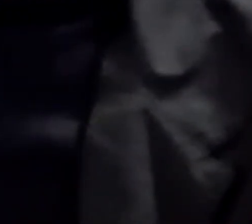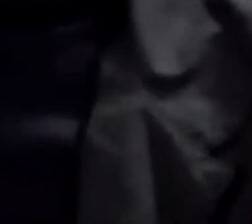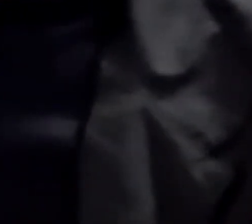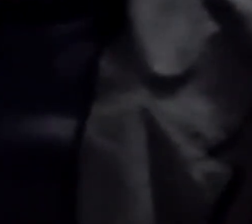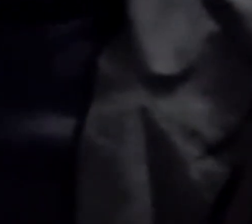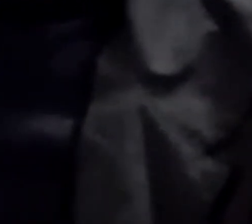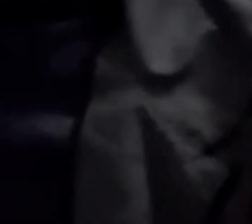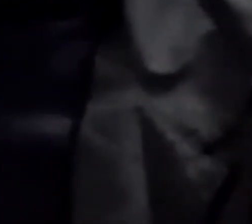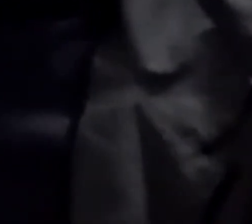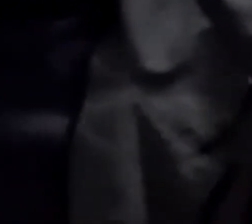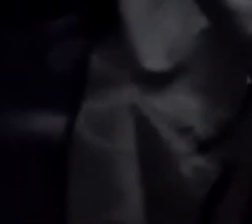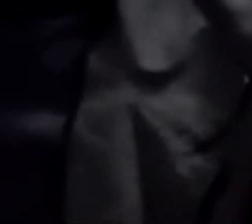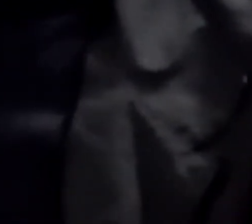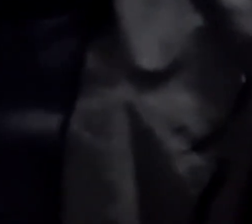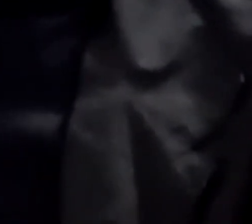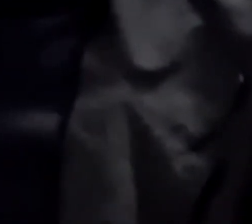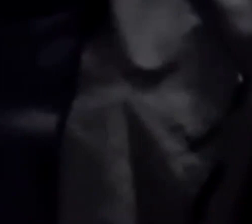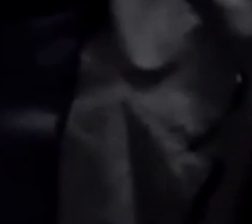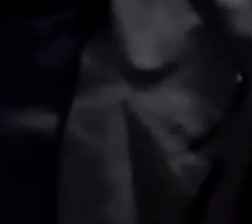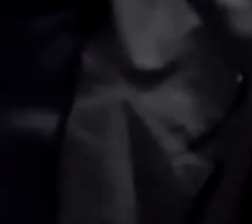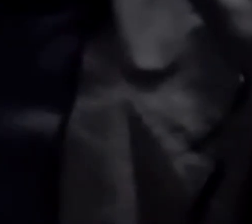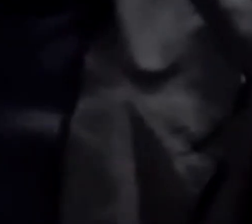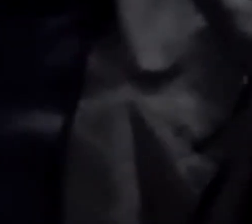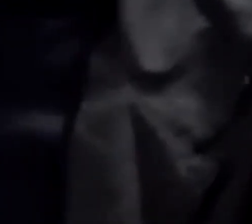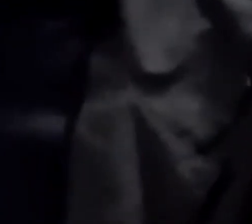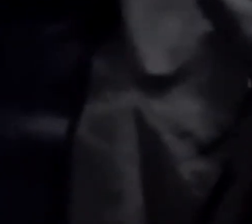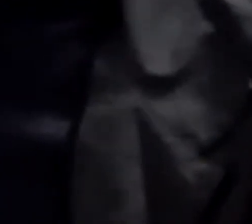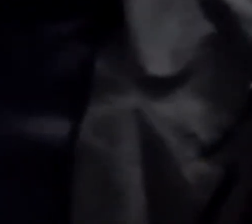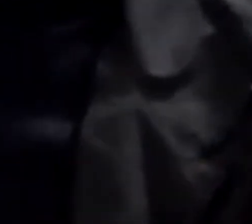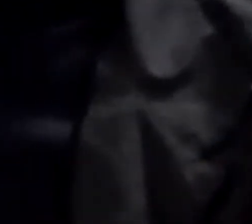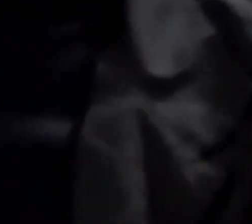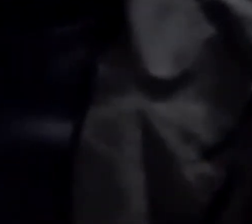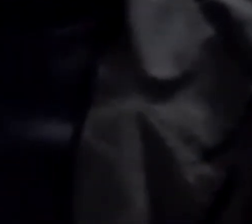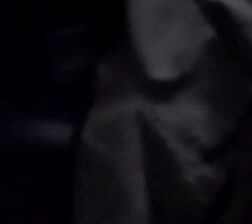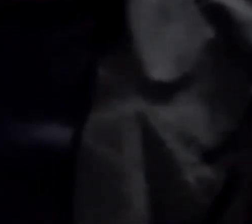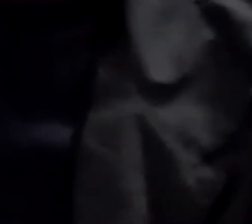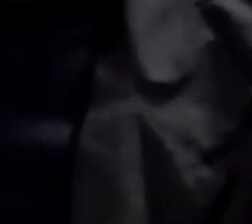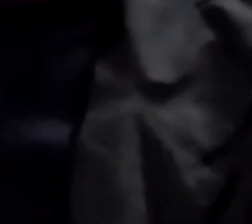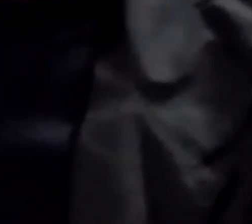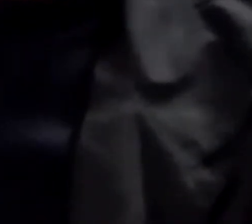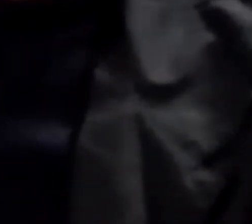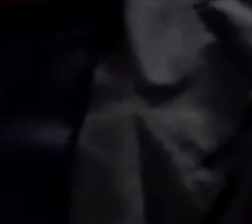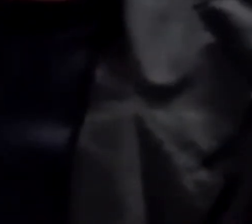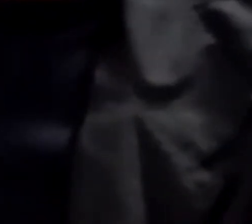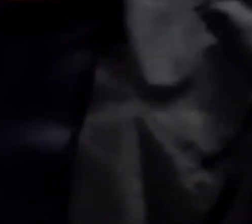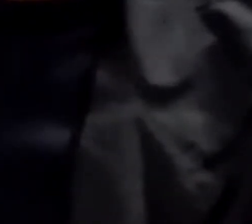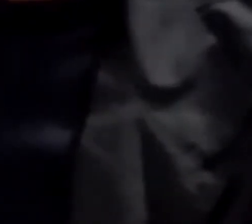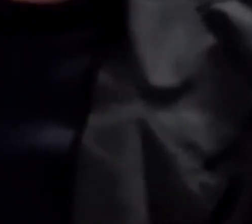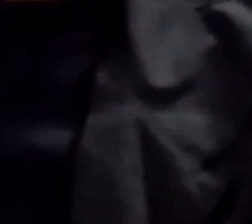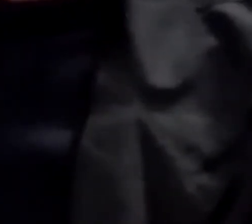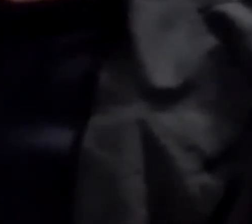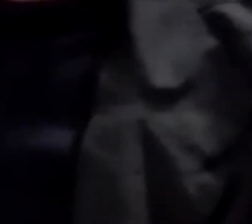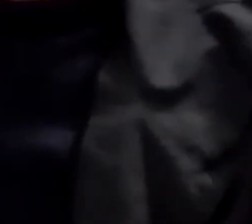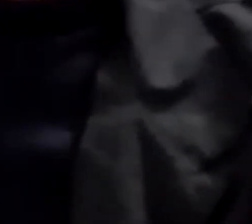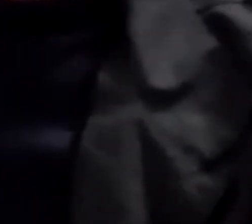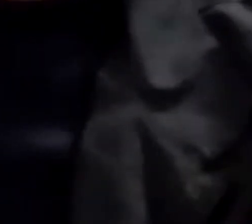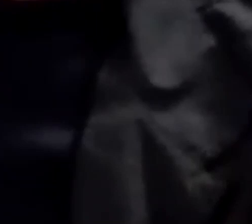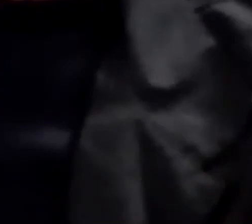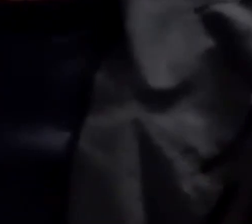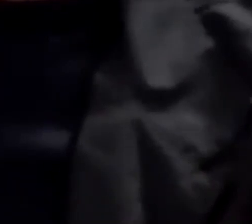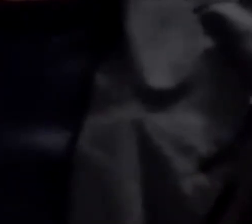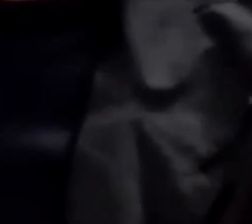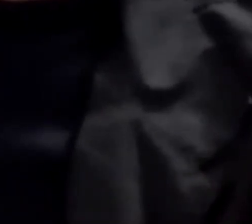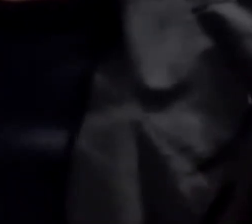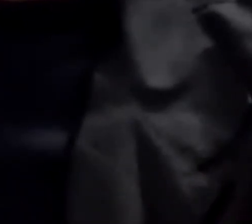eu sou Francinete Bruce, professora de filosofia do Colégio Amazonense do Pedro II. Trago para vocês a reflexão